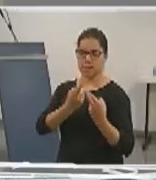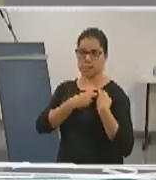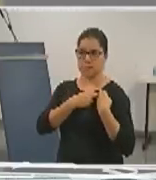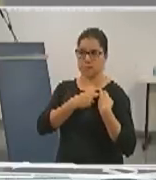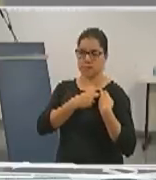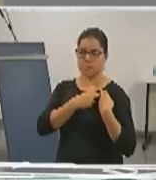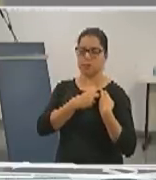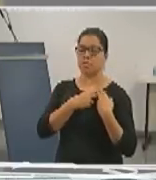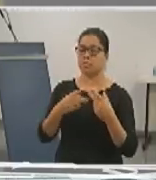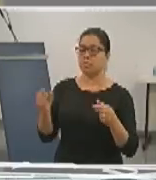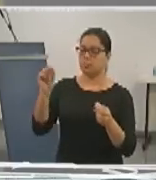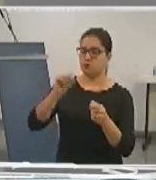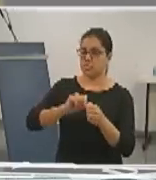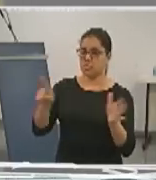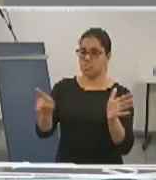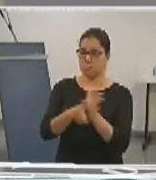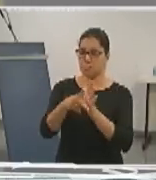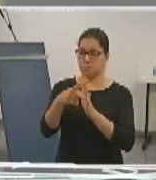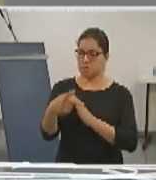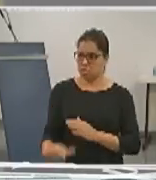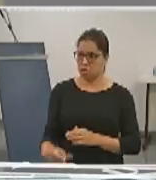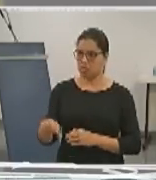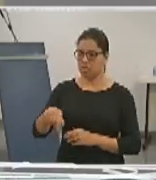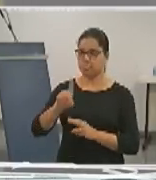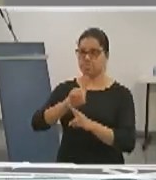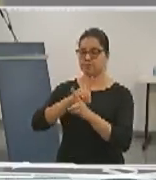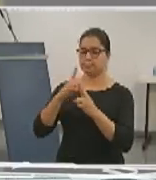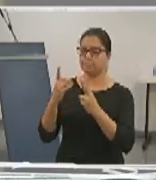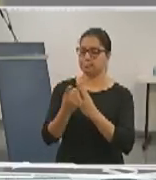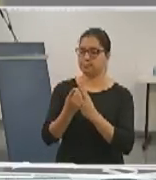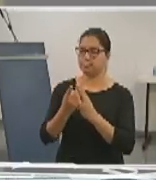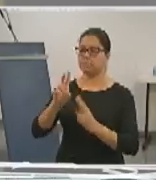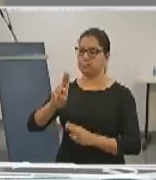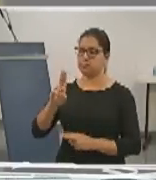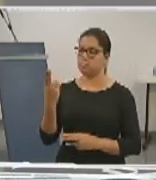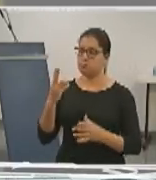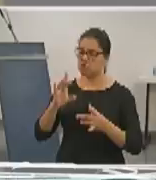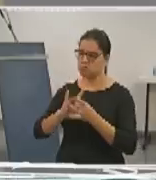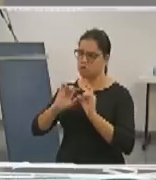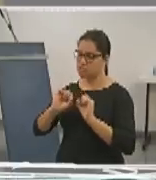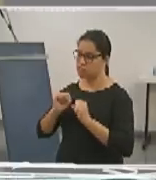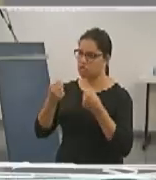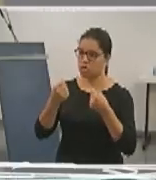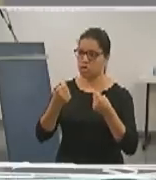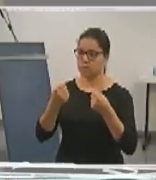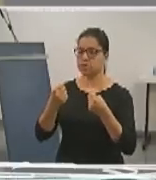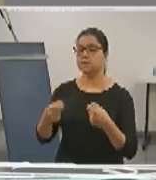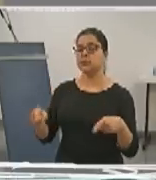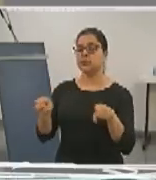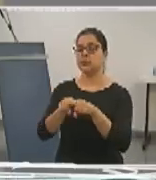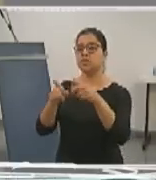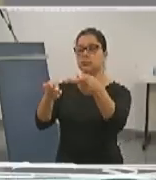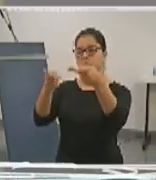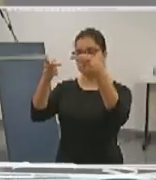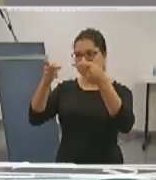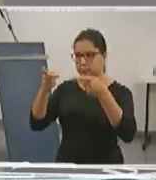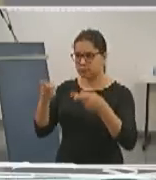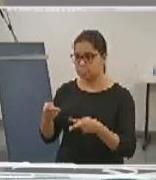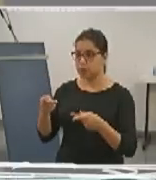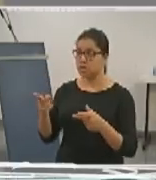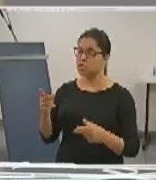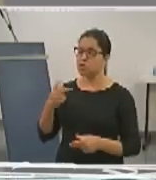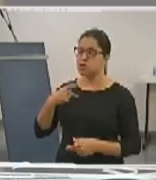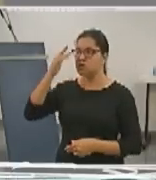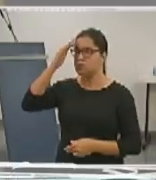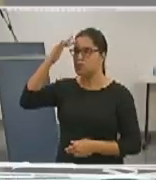em fazer desse hospital e da UFGD instituições cada vez mais fortes. E eu convido vocês a realizar esse